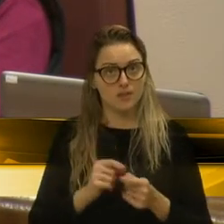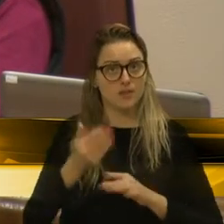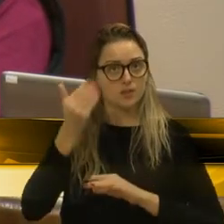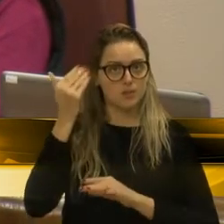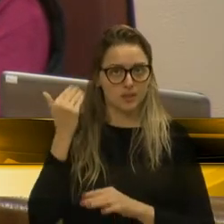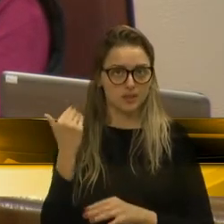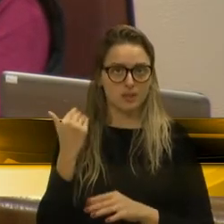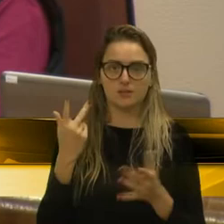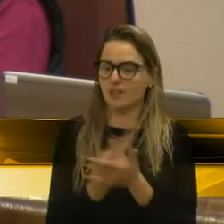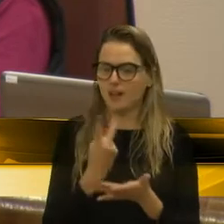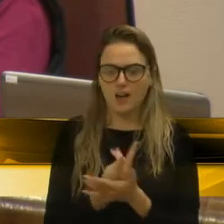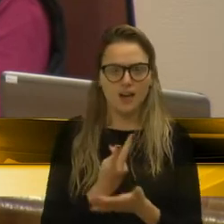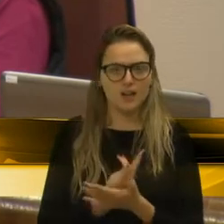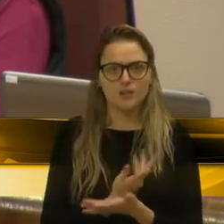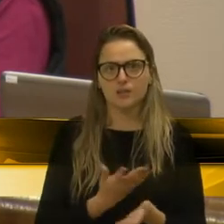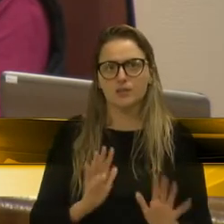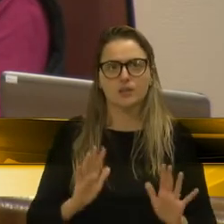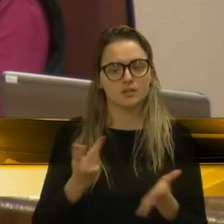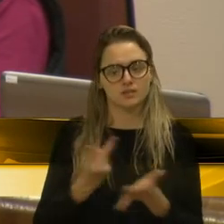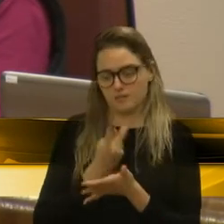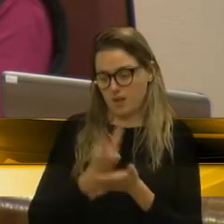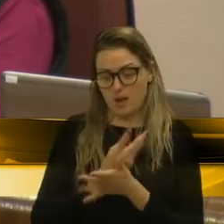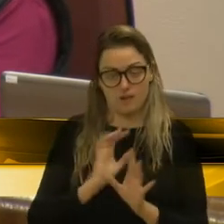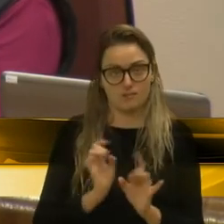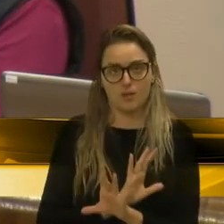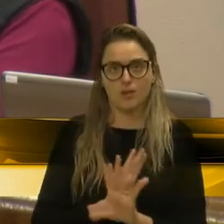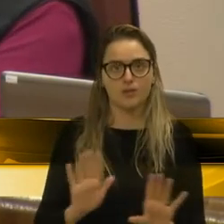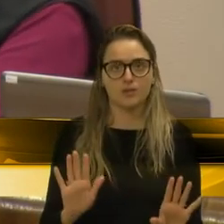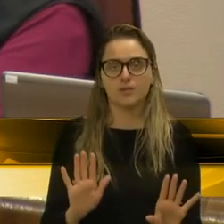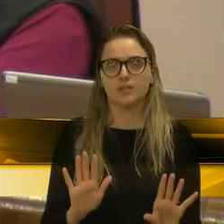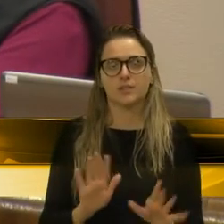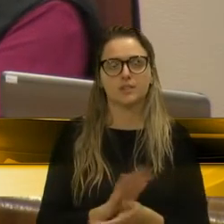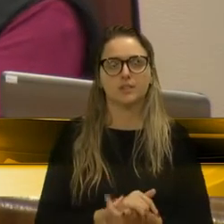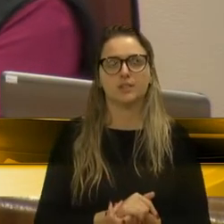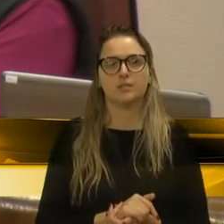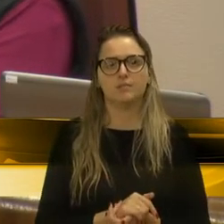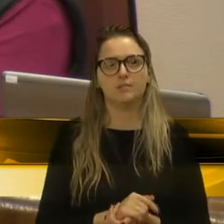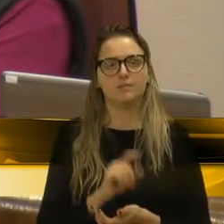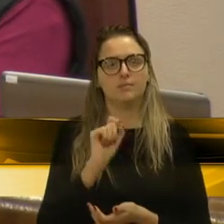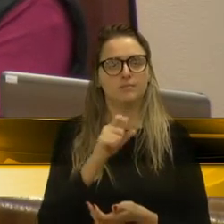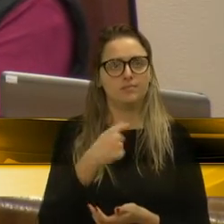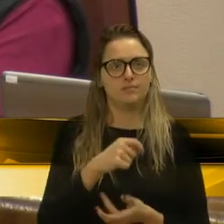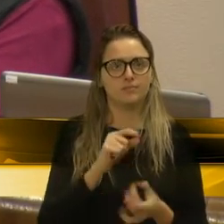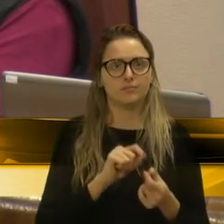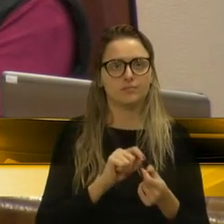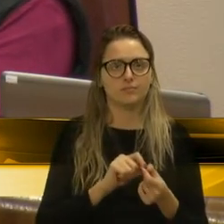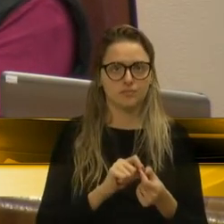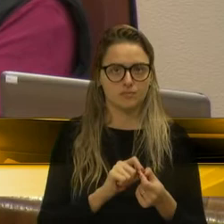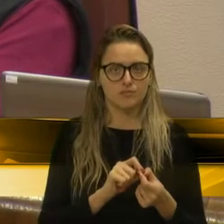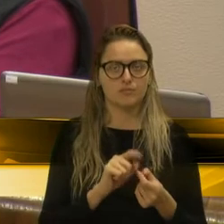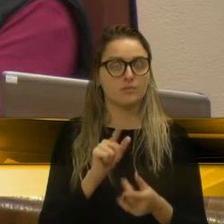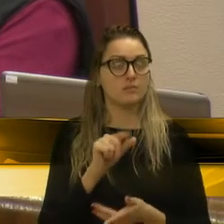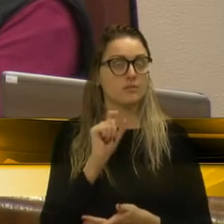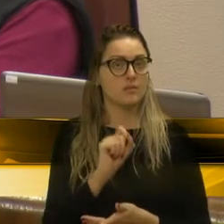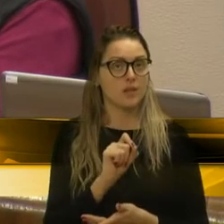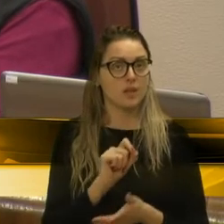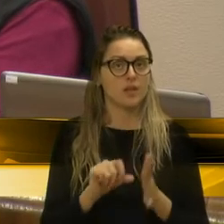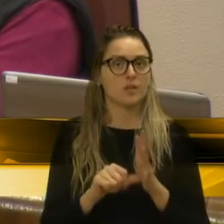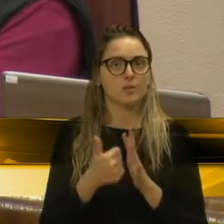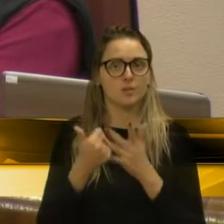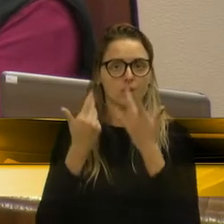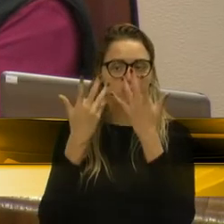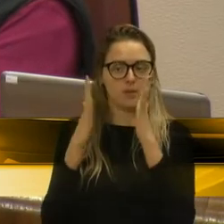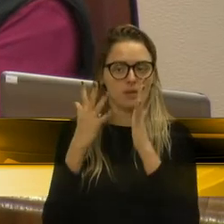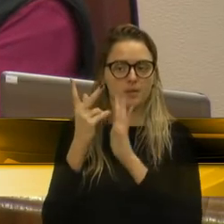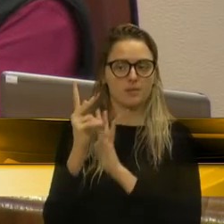passado, está errado. Errado, é errado. Então, o que tem que fazer é o seguinte, primeiro, parabenizar